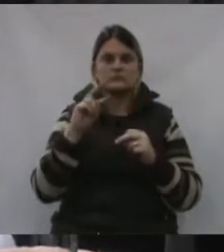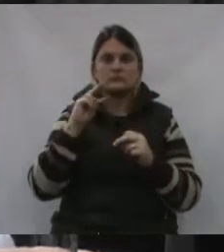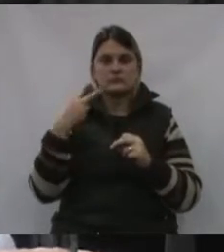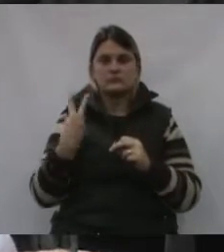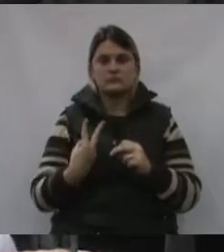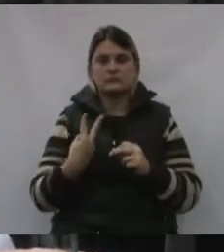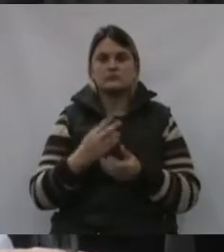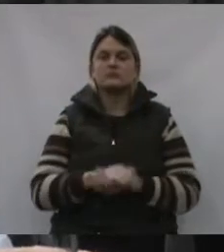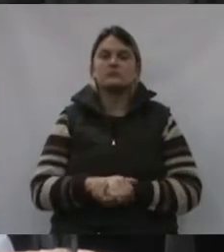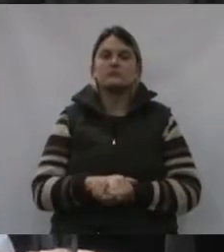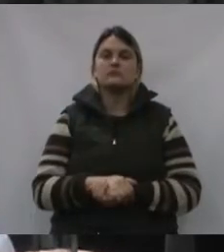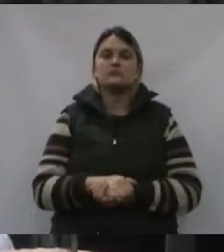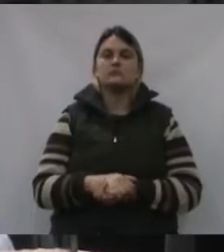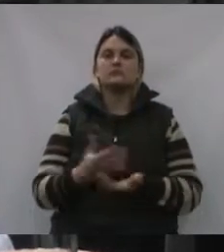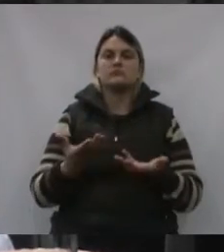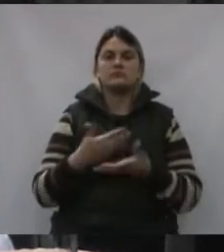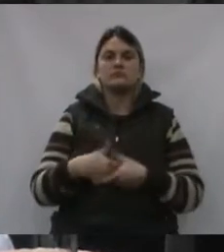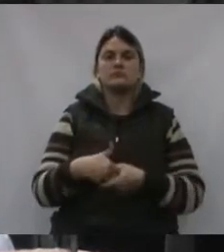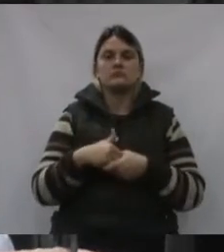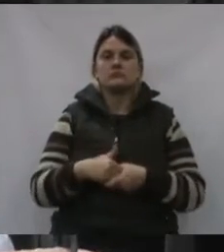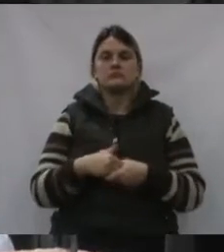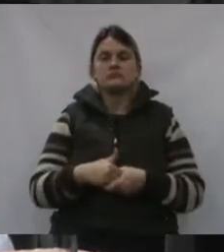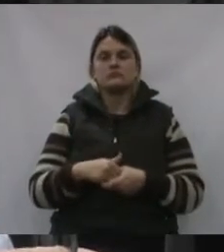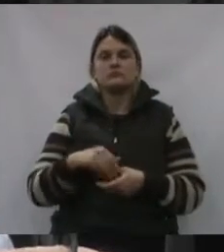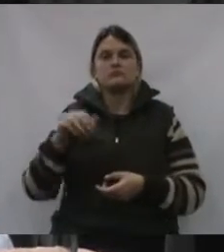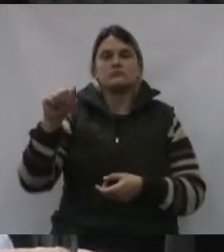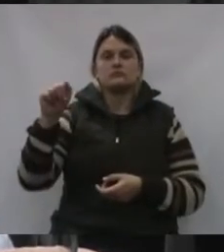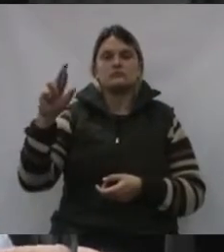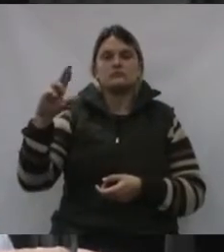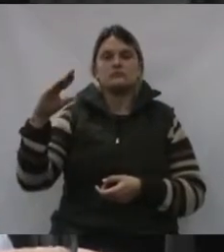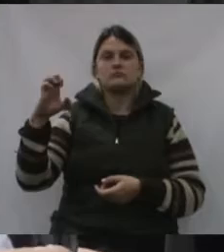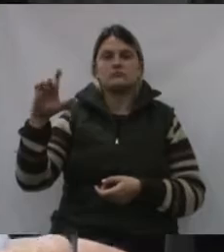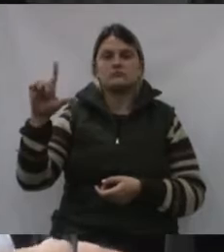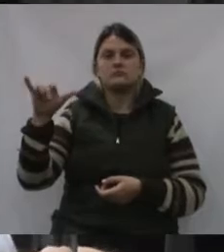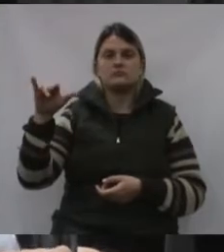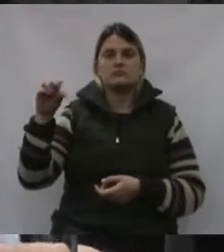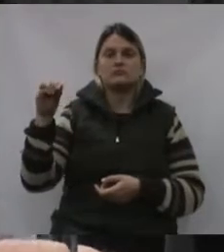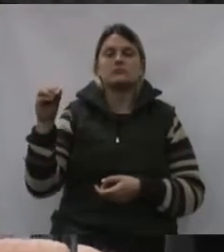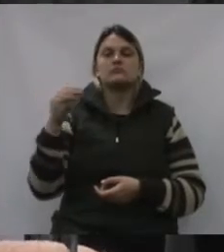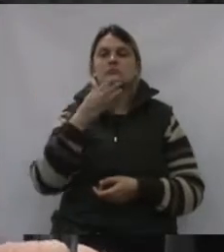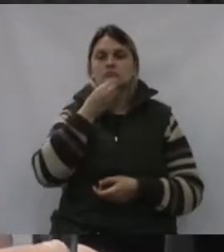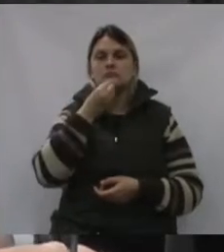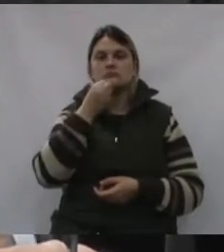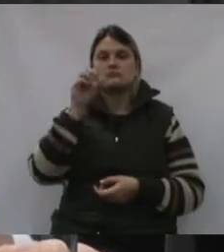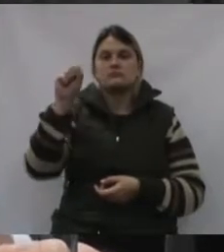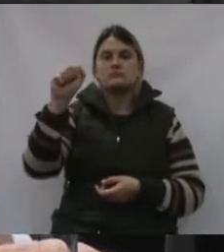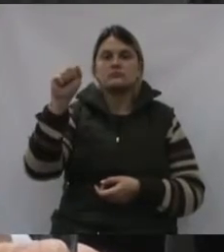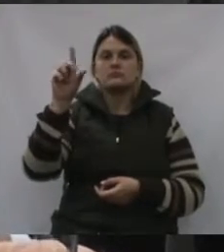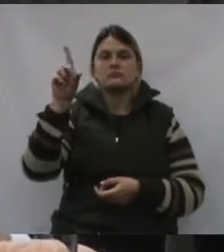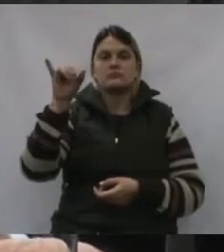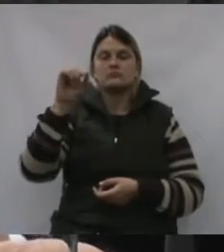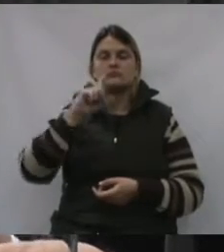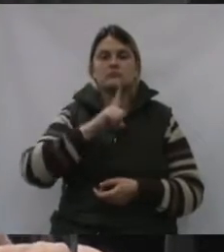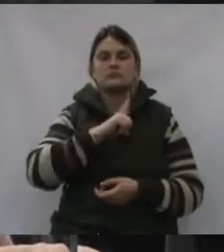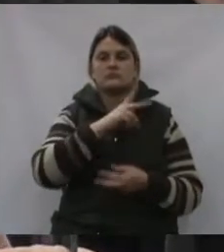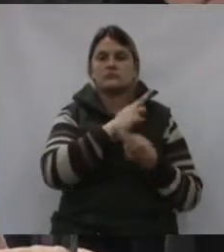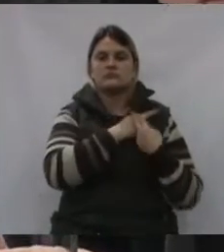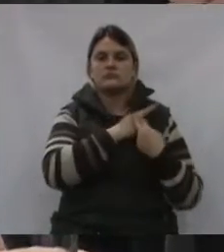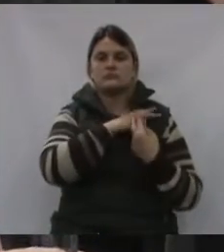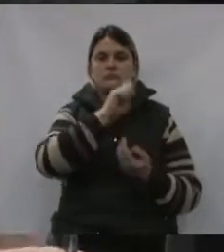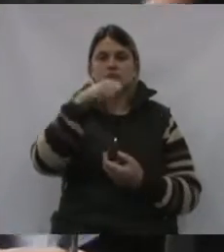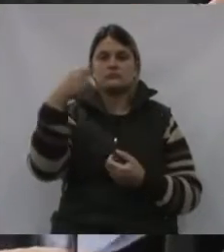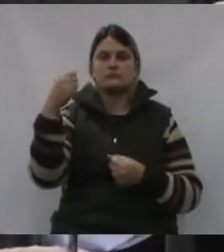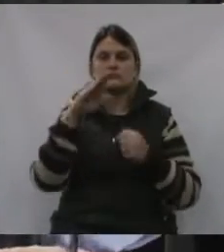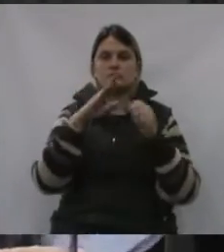vereadores. Quero cumprimentar aqui o seu Arcelino, o Sadi, que fazem parte da Associação de Moradores ali do bairro